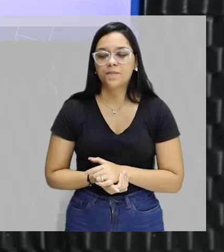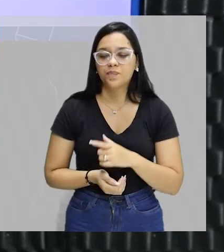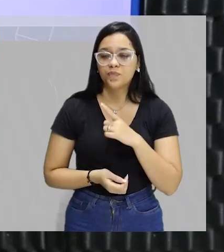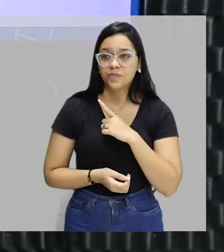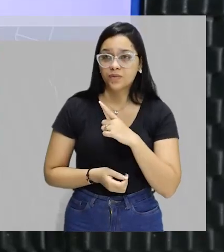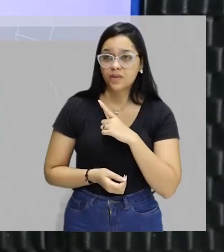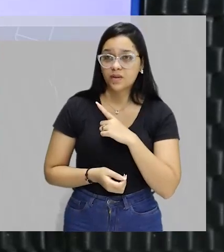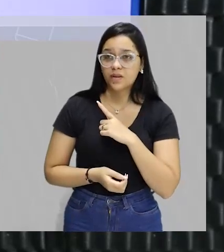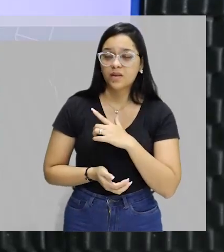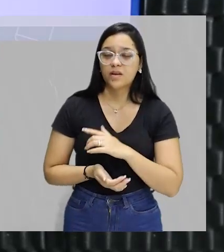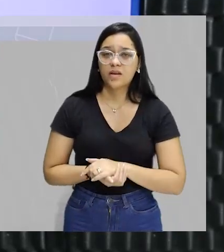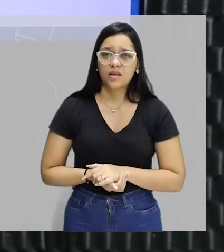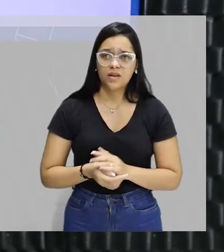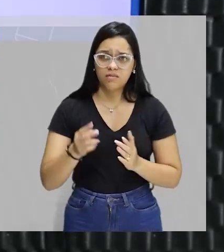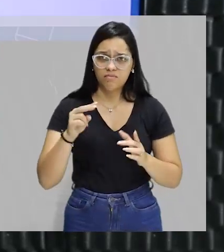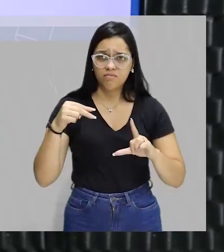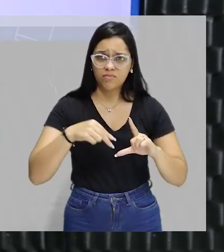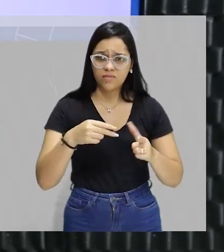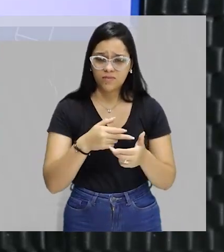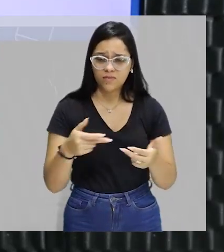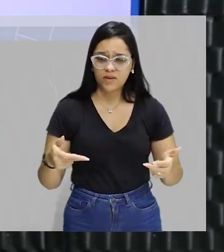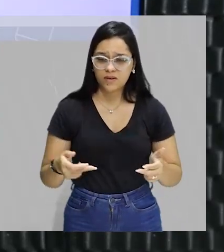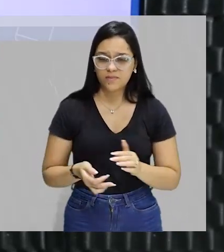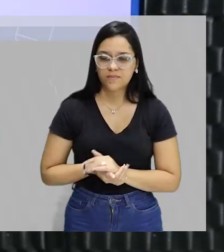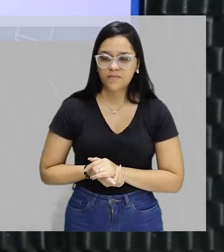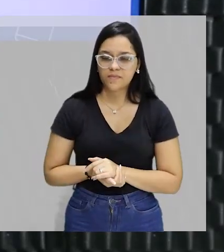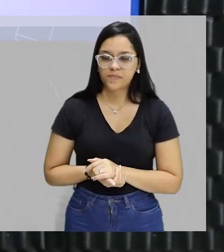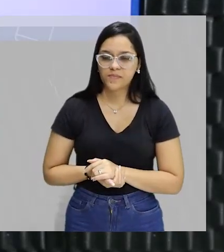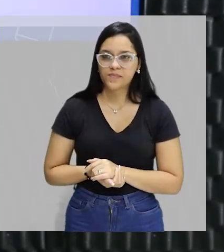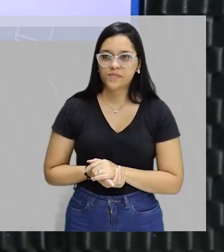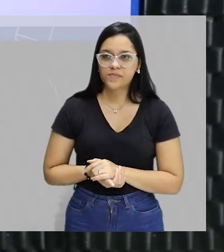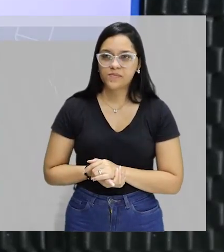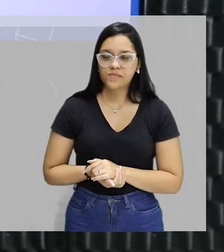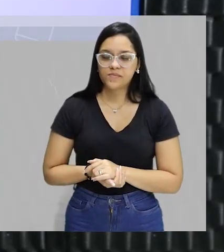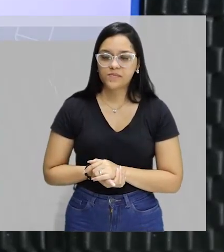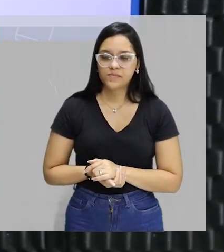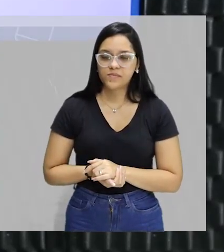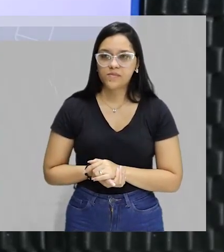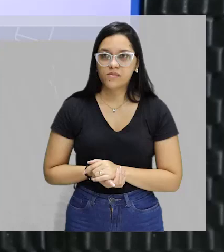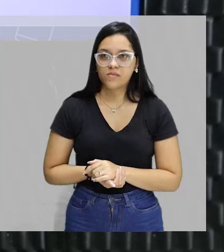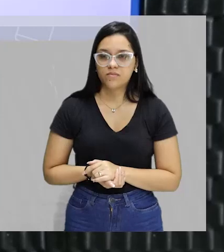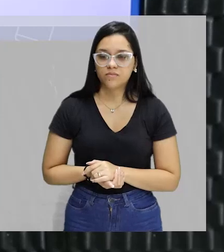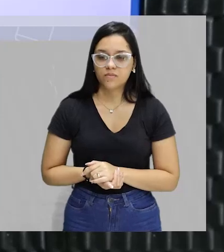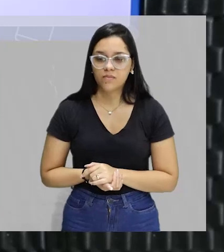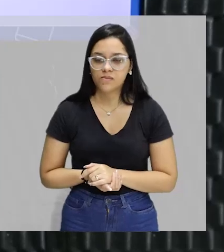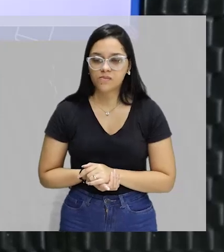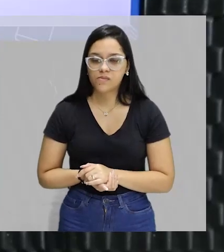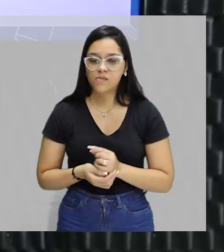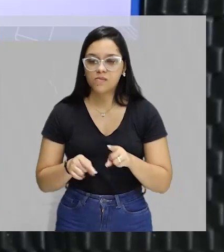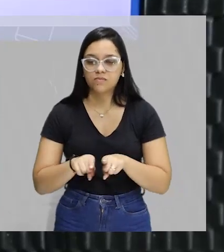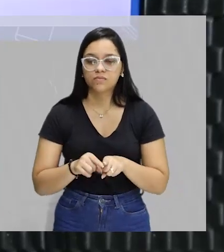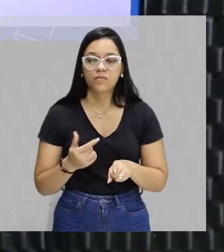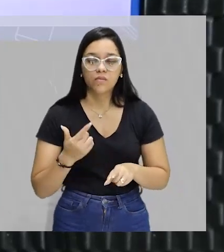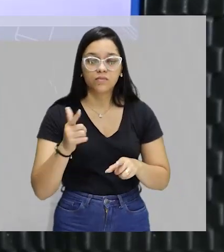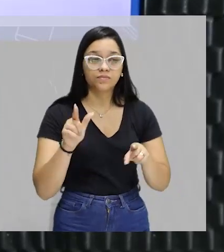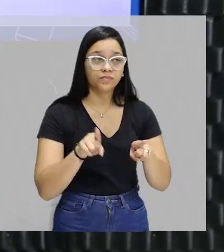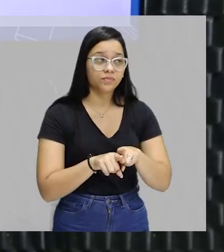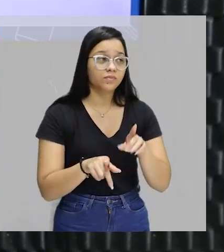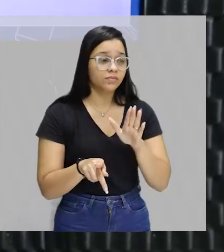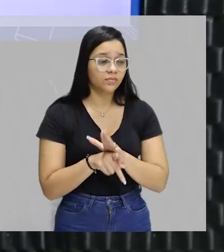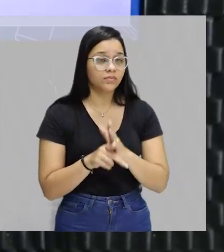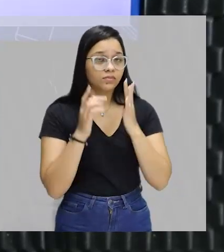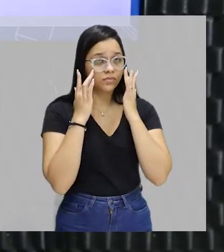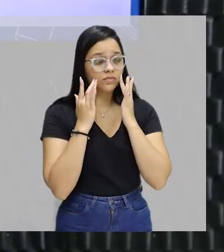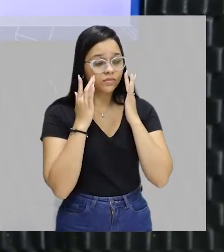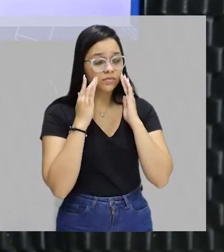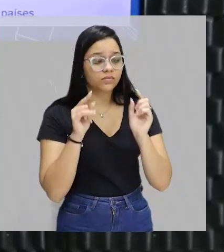Mal, A Próxima Vítima, Chiquinha Gonzaga, que já foi adaptada à história, inclusive para a minissérie, entre outras obras do teatro